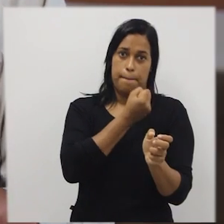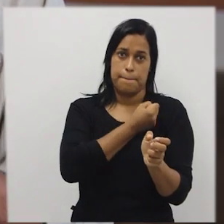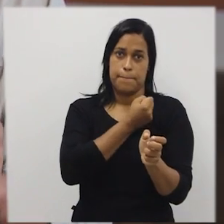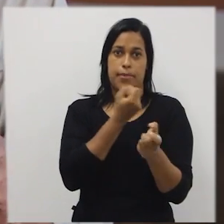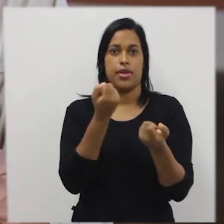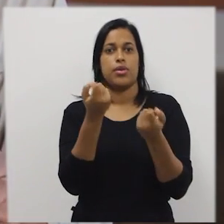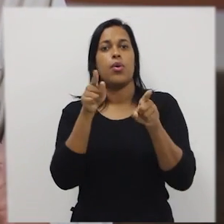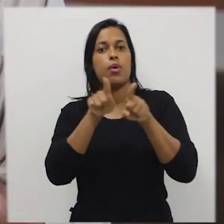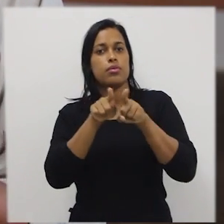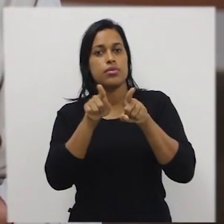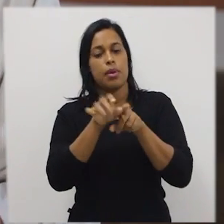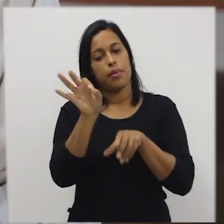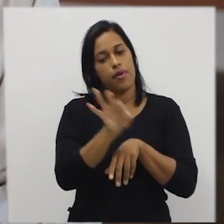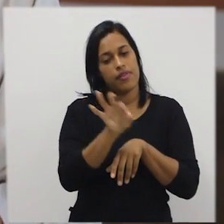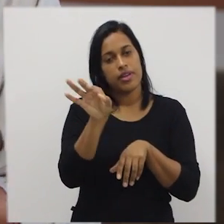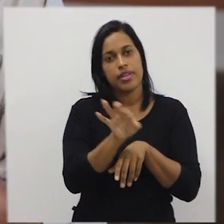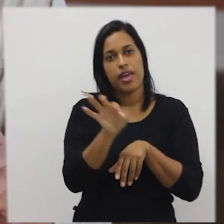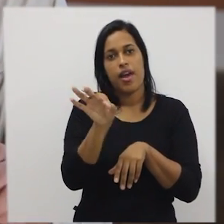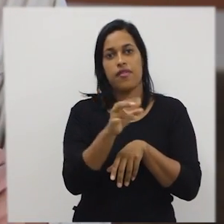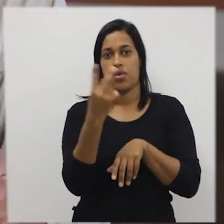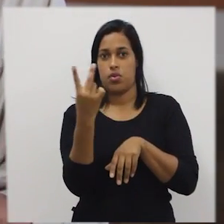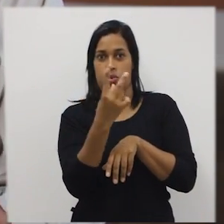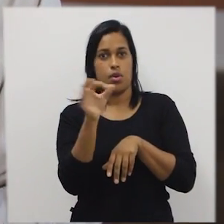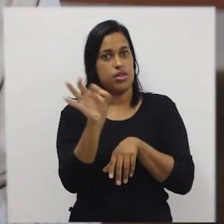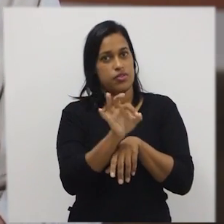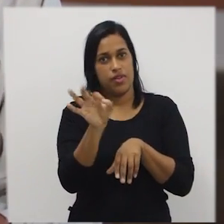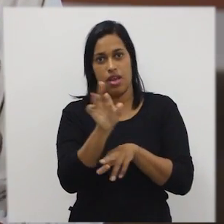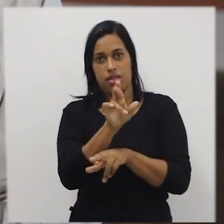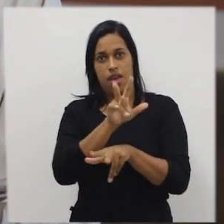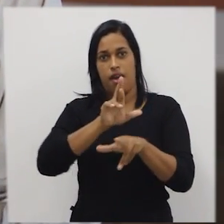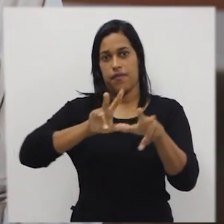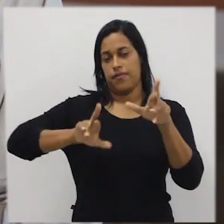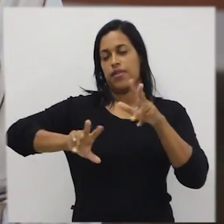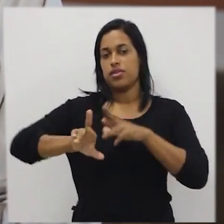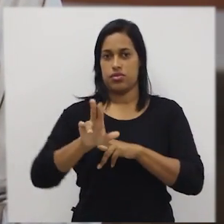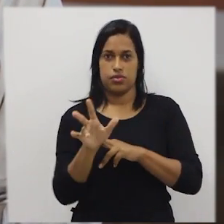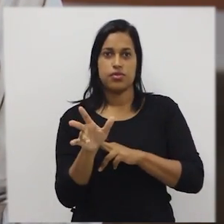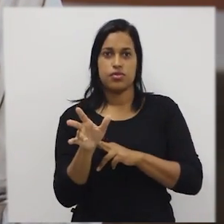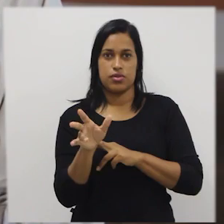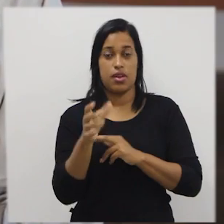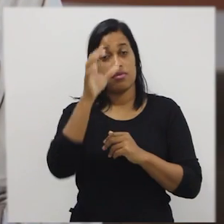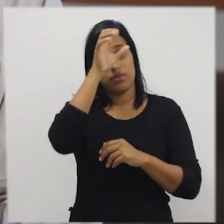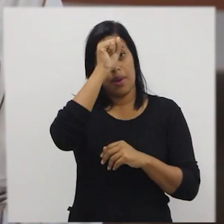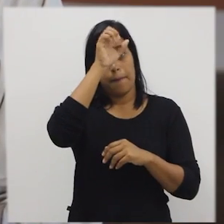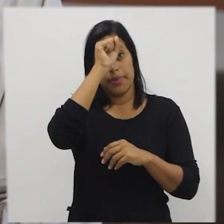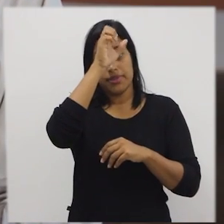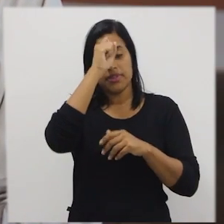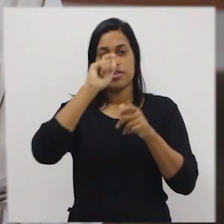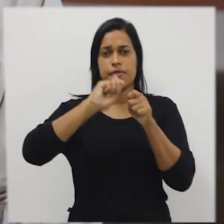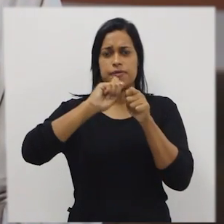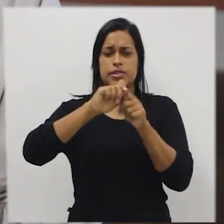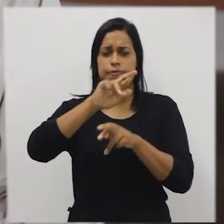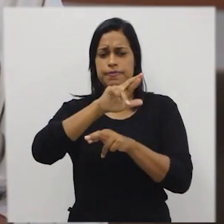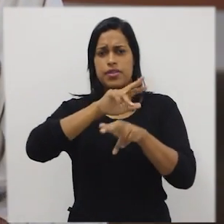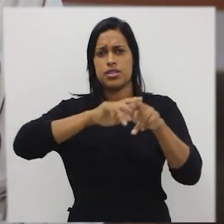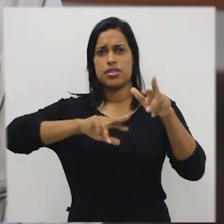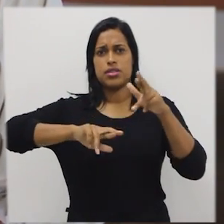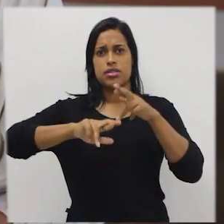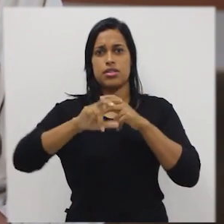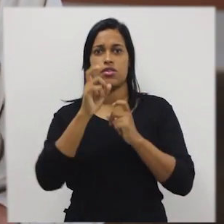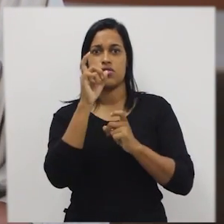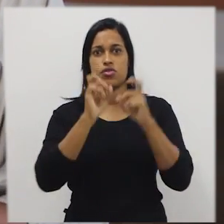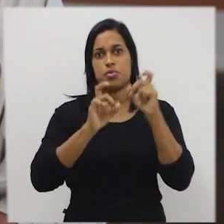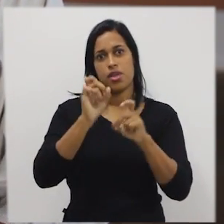uma constante mais uma variável, duas variáveis, duas constantes. E aí nós vamos aprender a fazer várias expressões